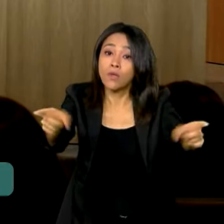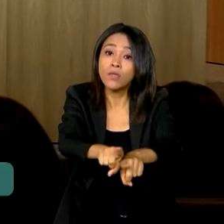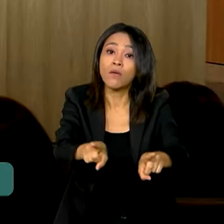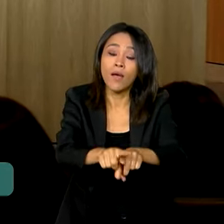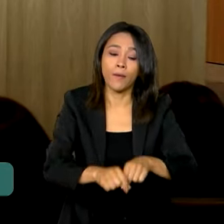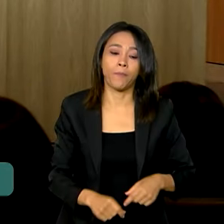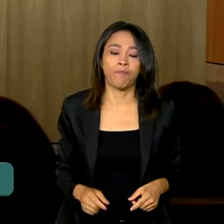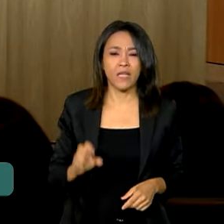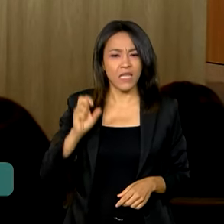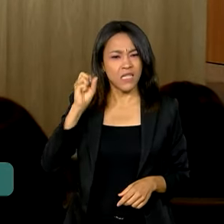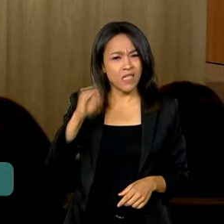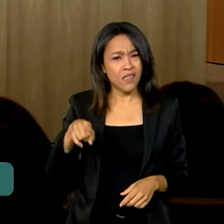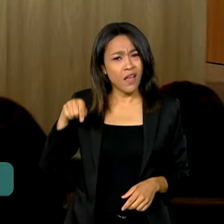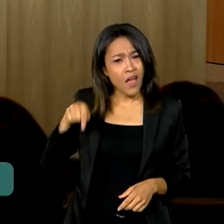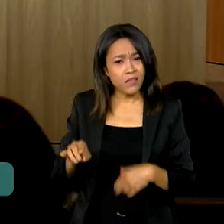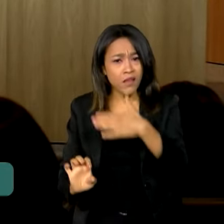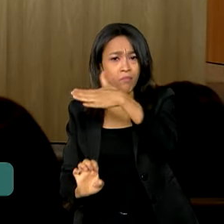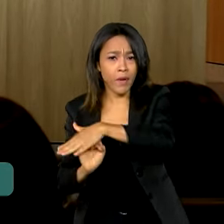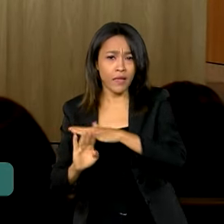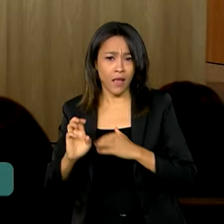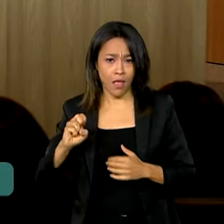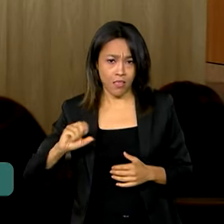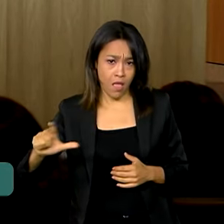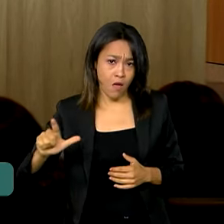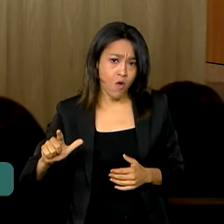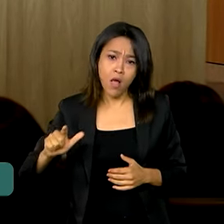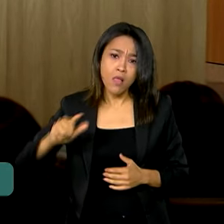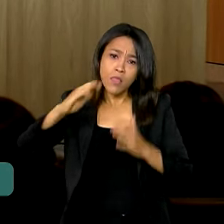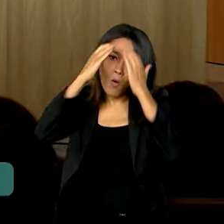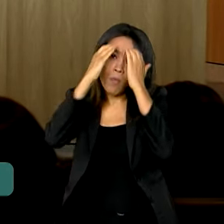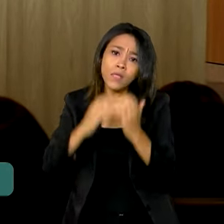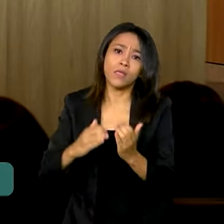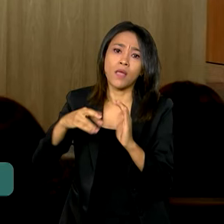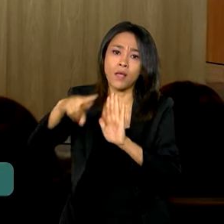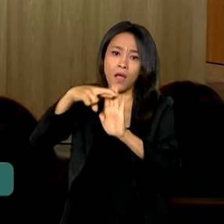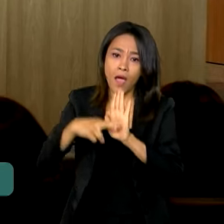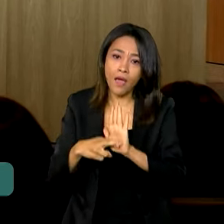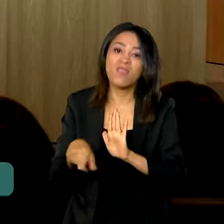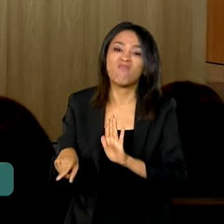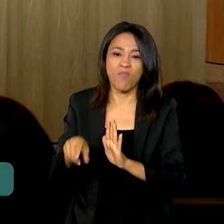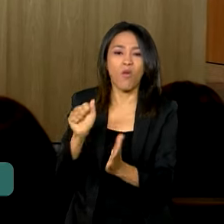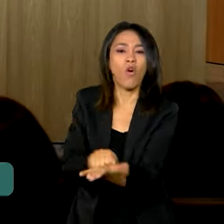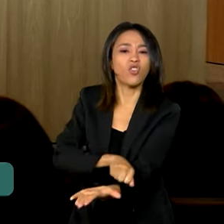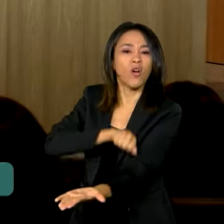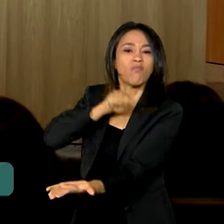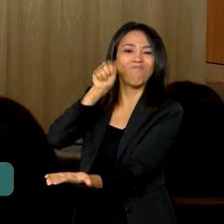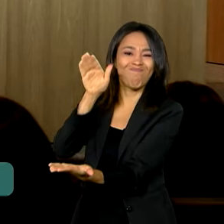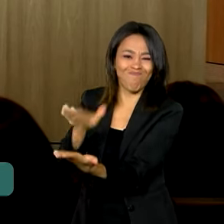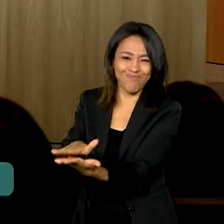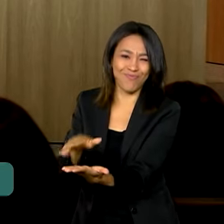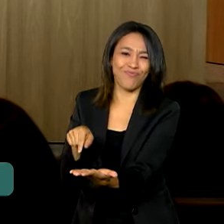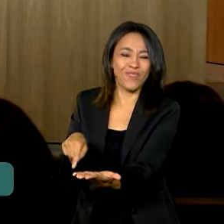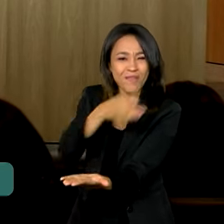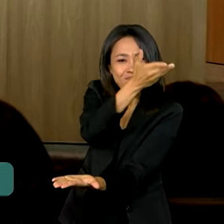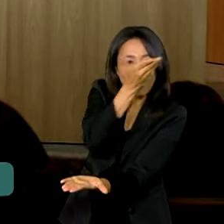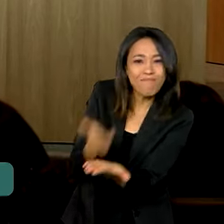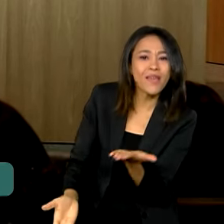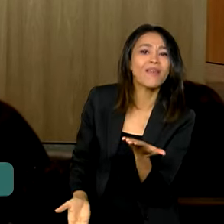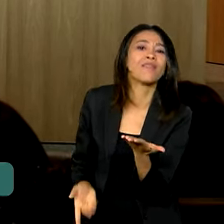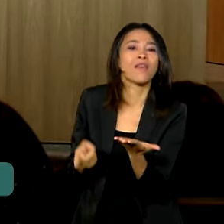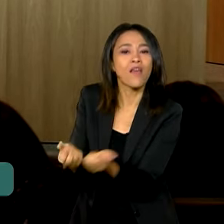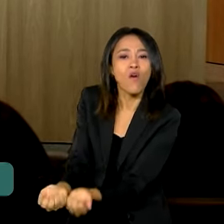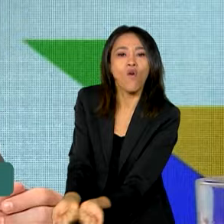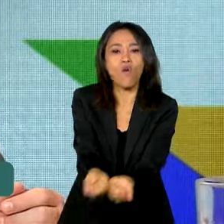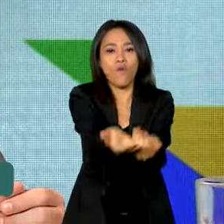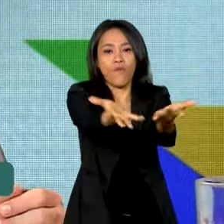compre as exigências contratuais de fornecimento de energia, pode ser multada e até perder a concessão do